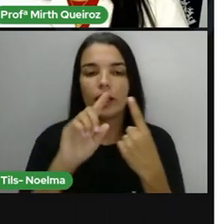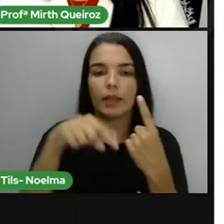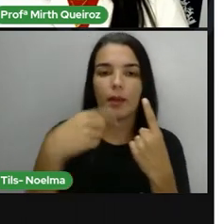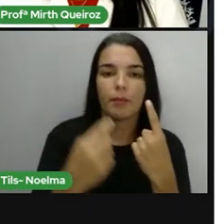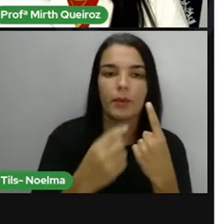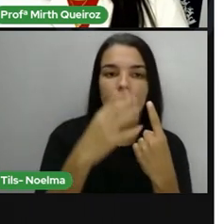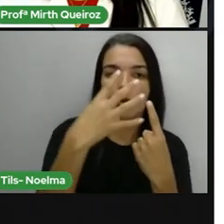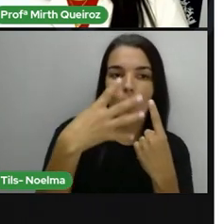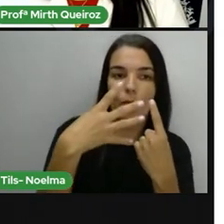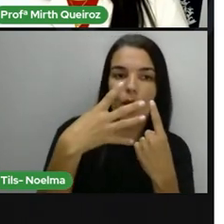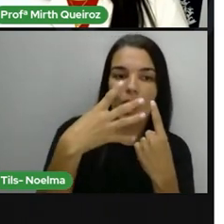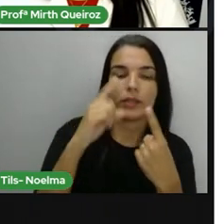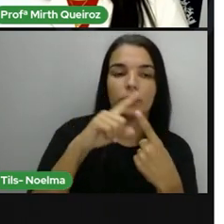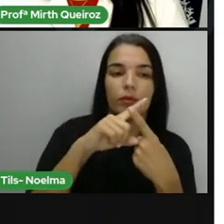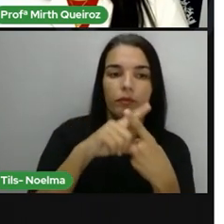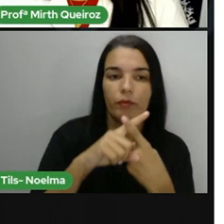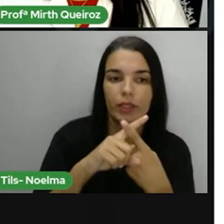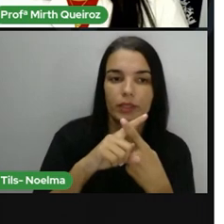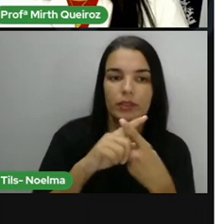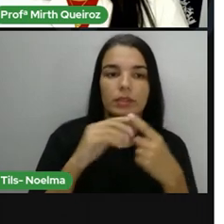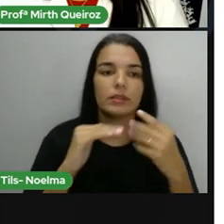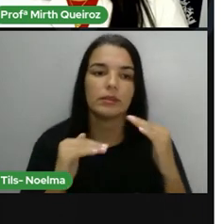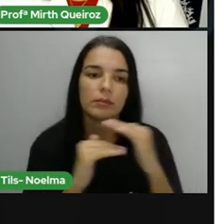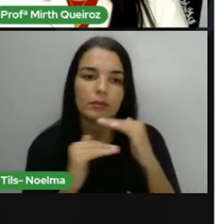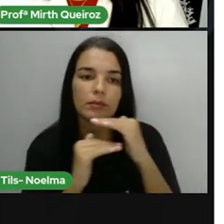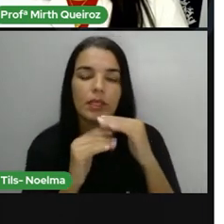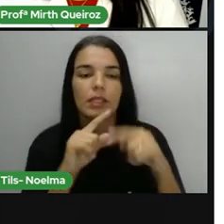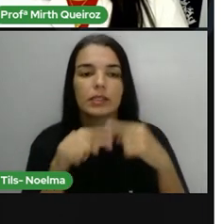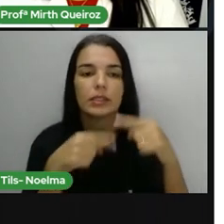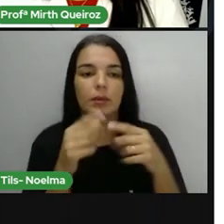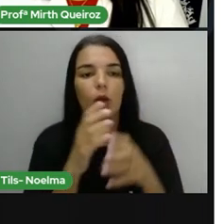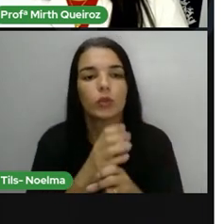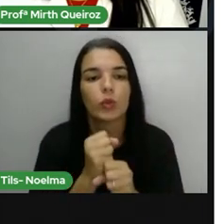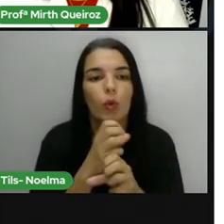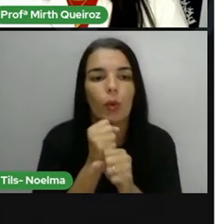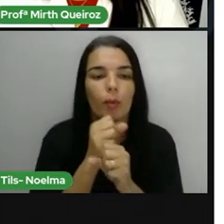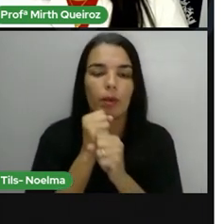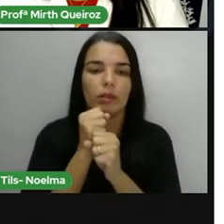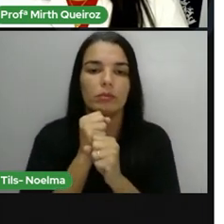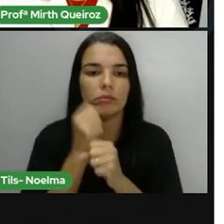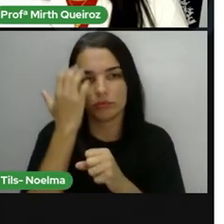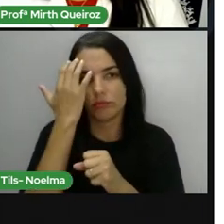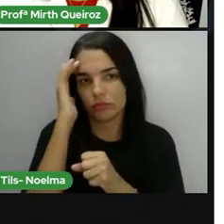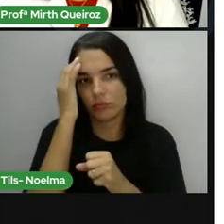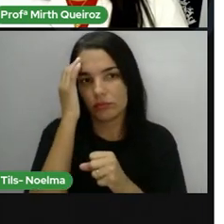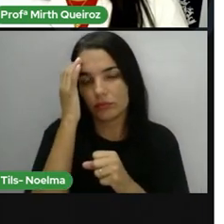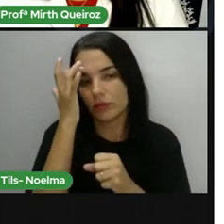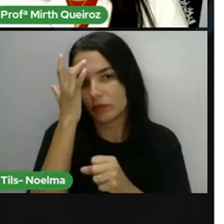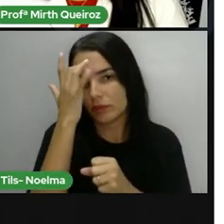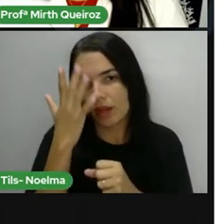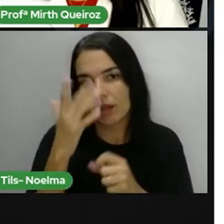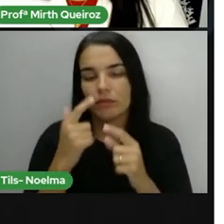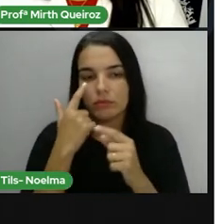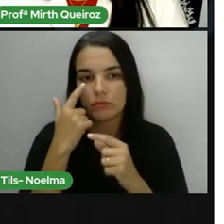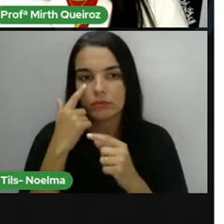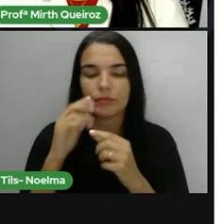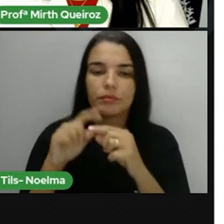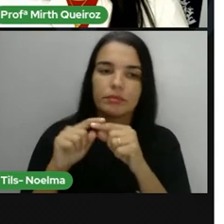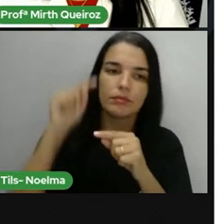Como, pronto? 5 vezes 0, 0. 5 vezes 5, 25. Vão 2,